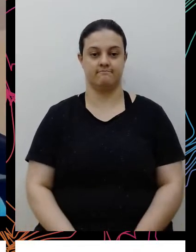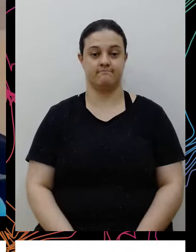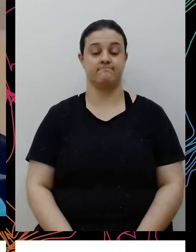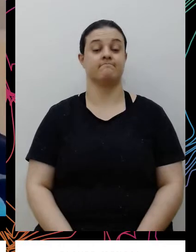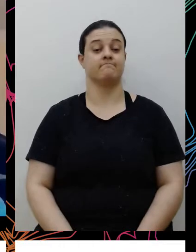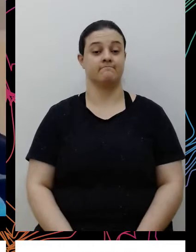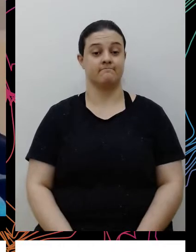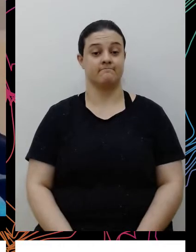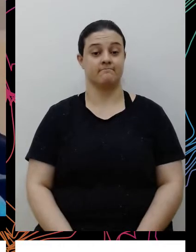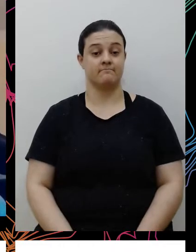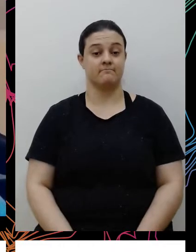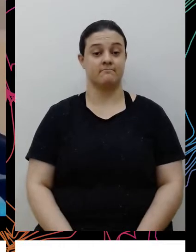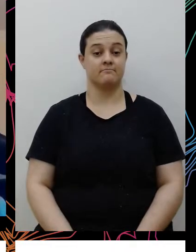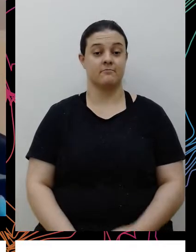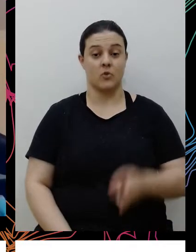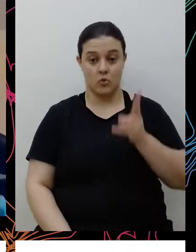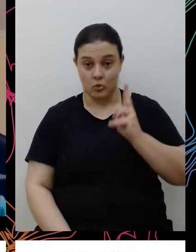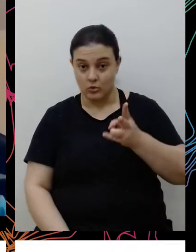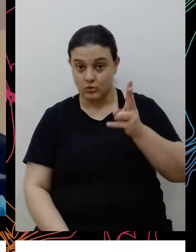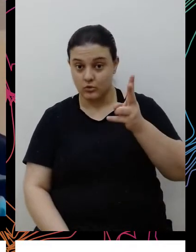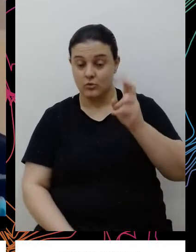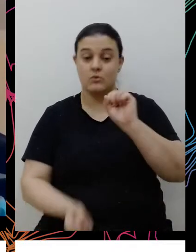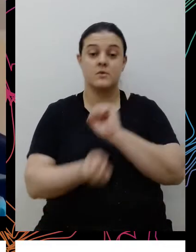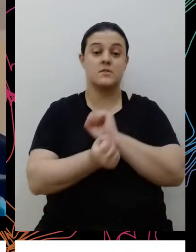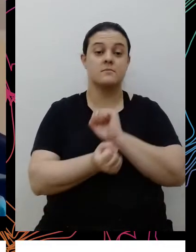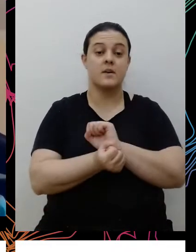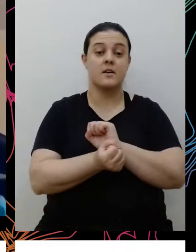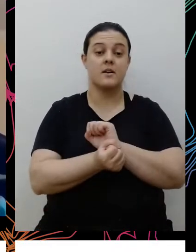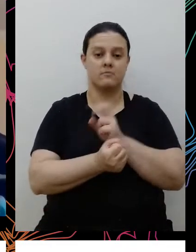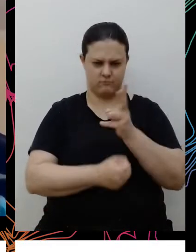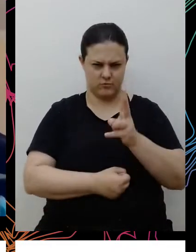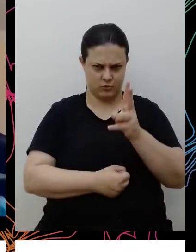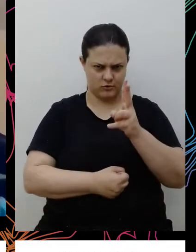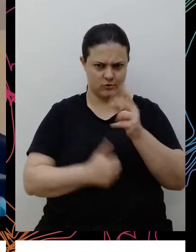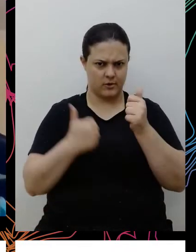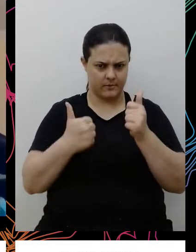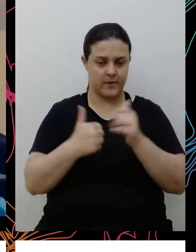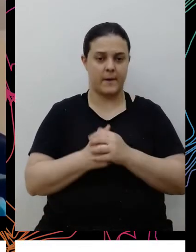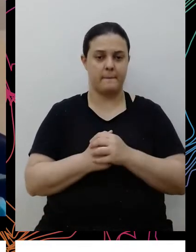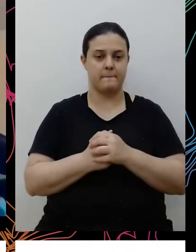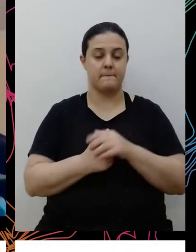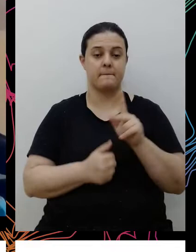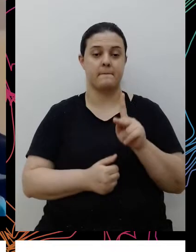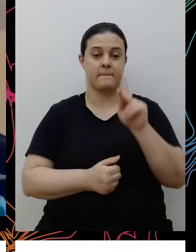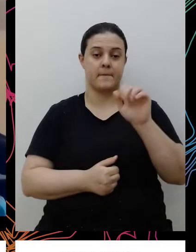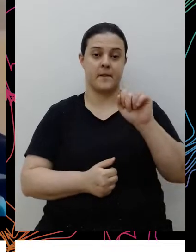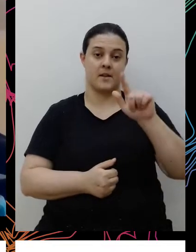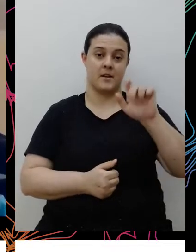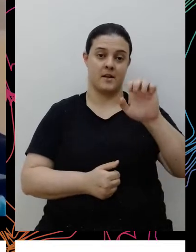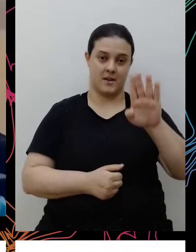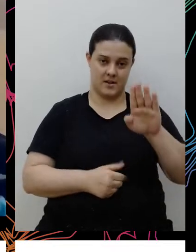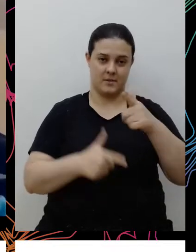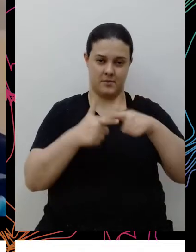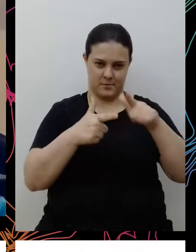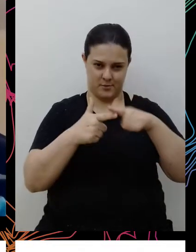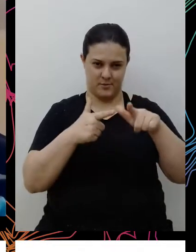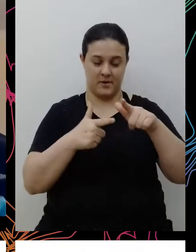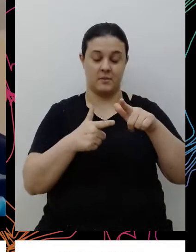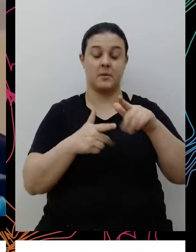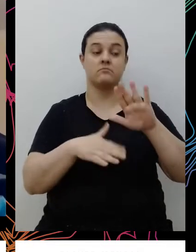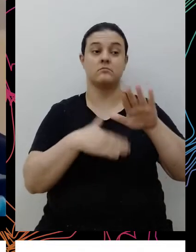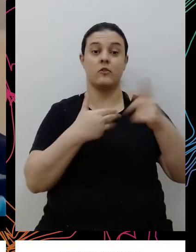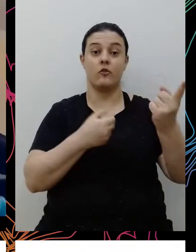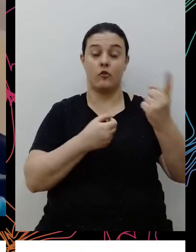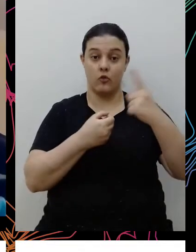Será que a gente dá continuidade? Vamos dar continuidade, então? Acho que o Kalev teve um probleminha. Assim que ele